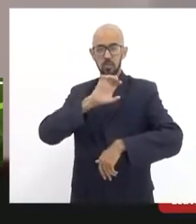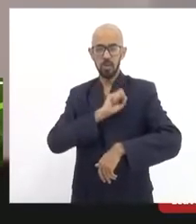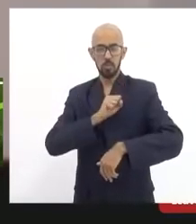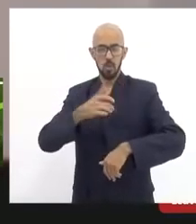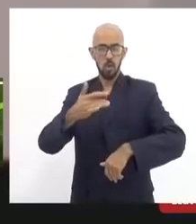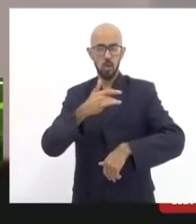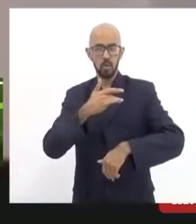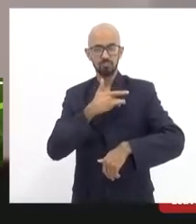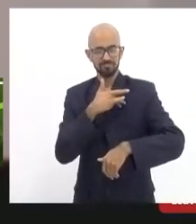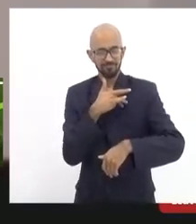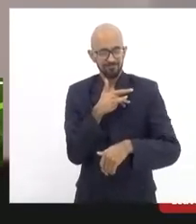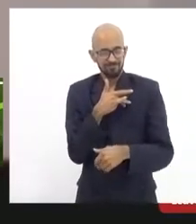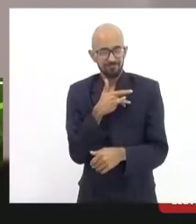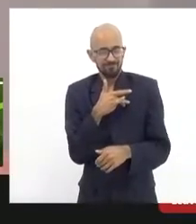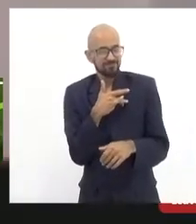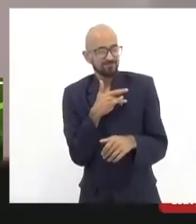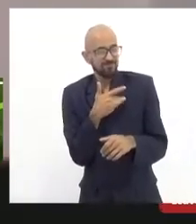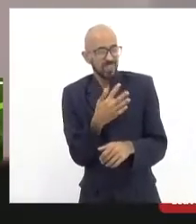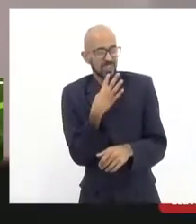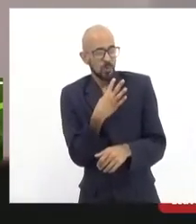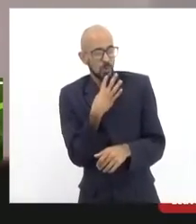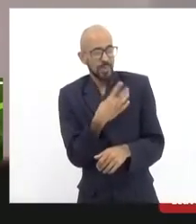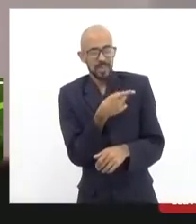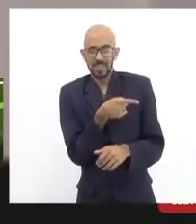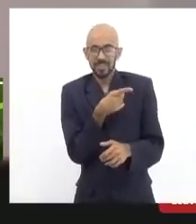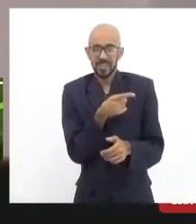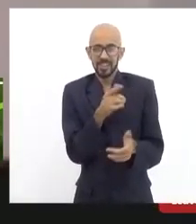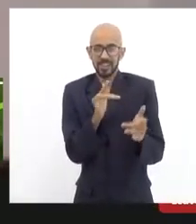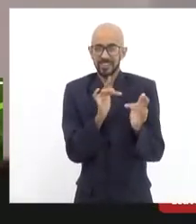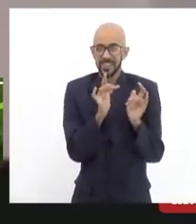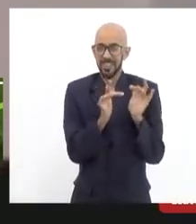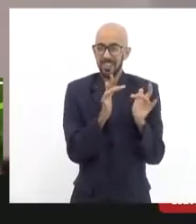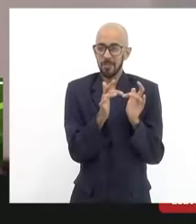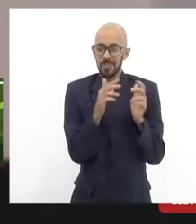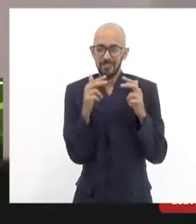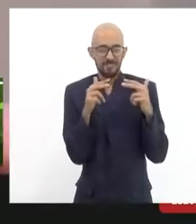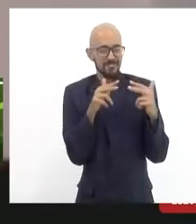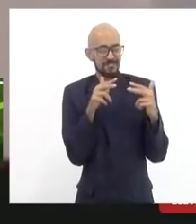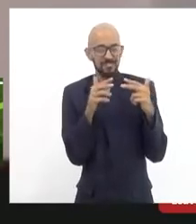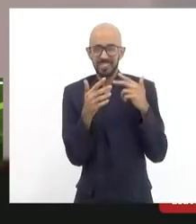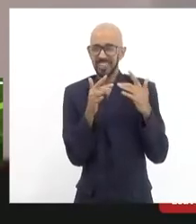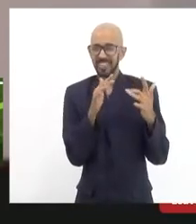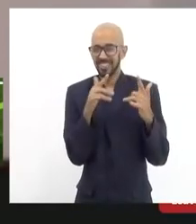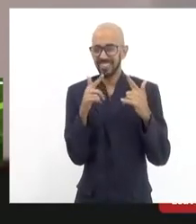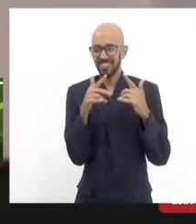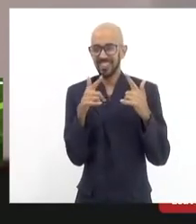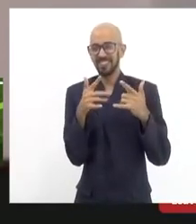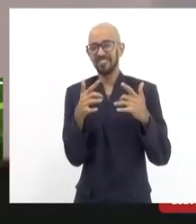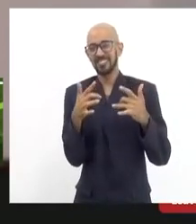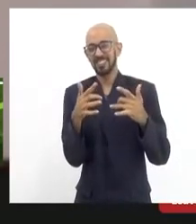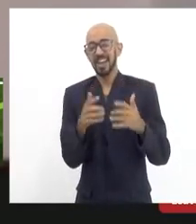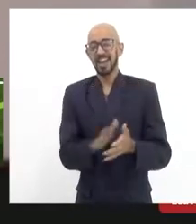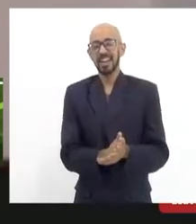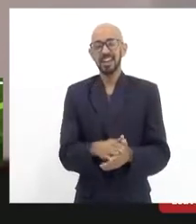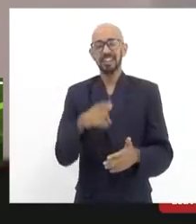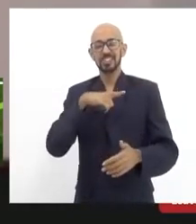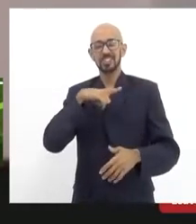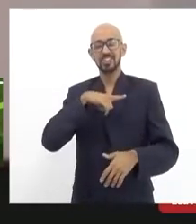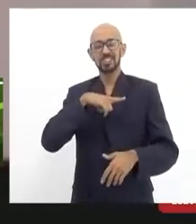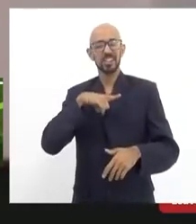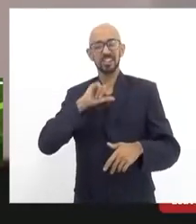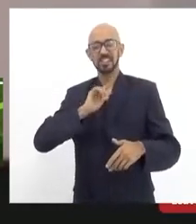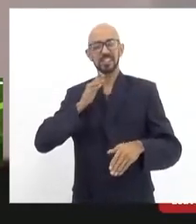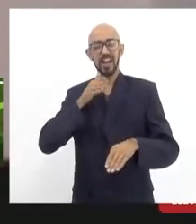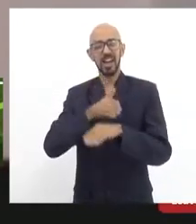conhecem onde os pais conheciam os motoneiros onde as crianças eram deixadas na porta de casa era um circuito de acesso